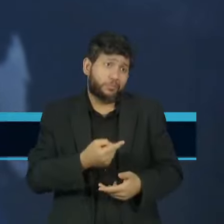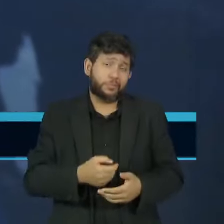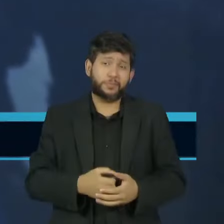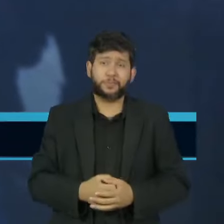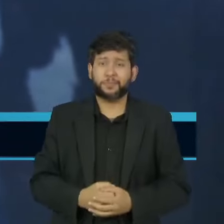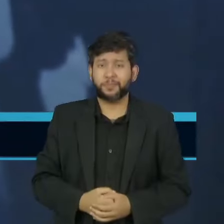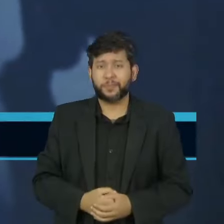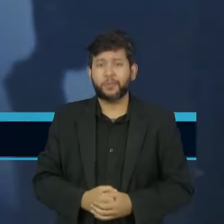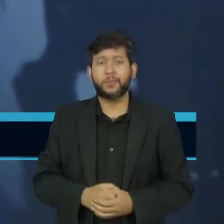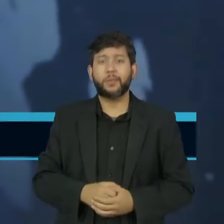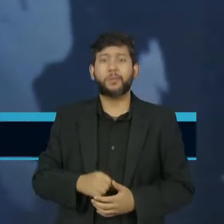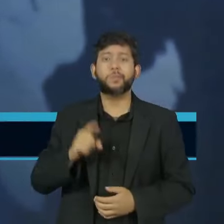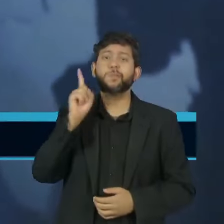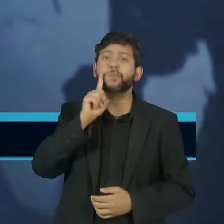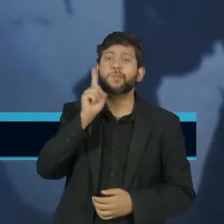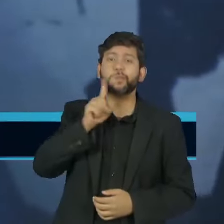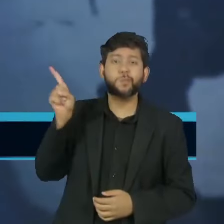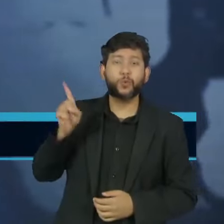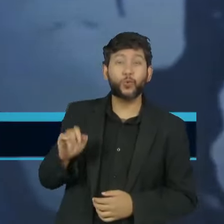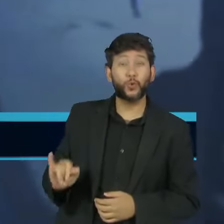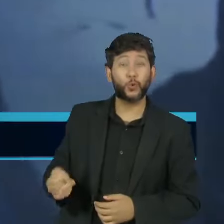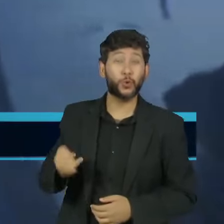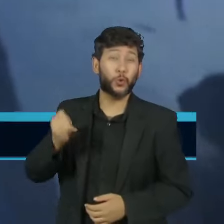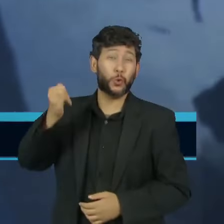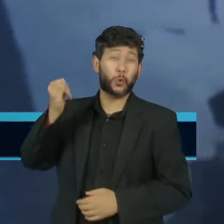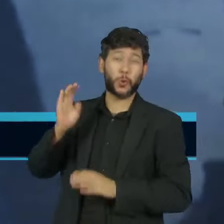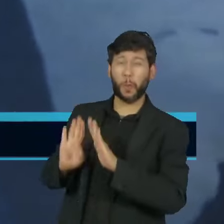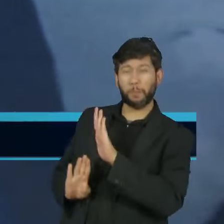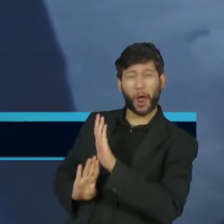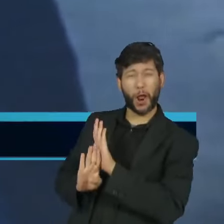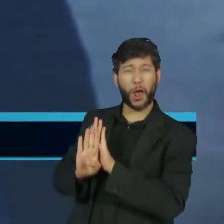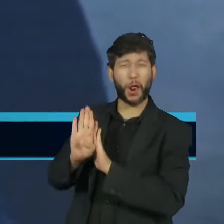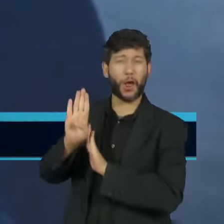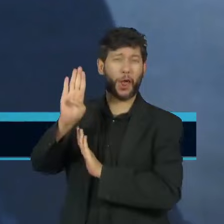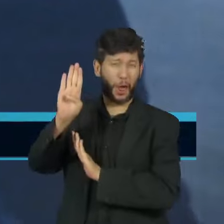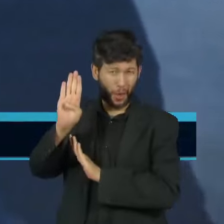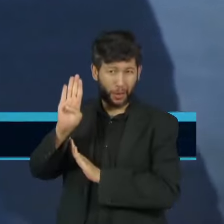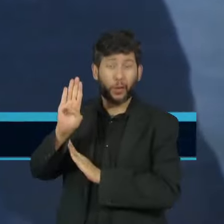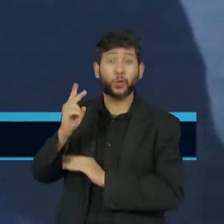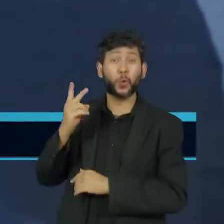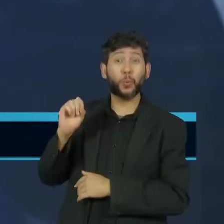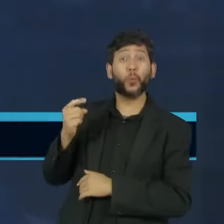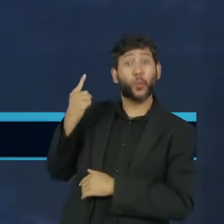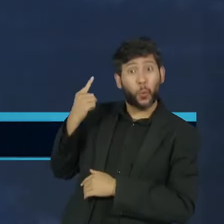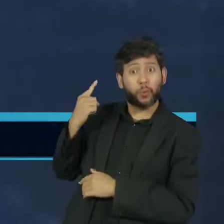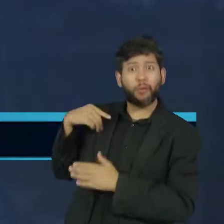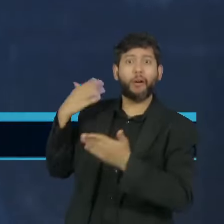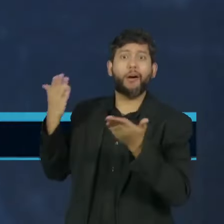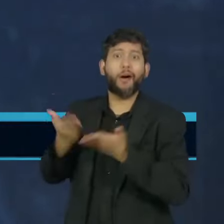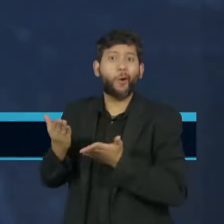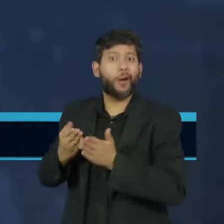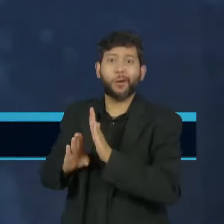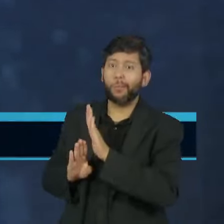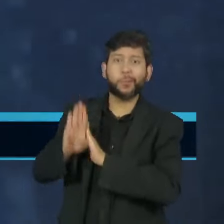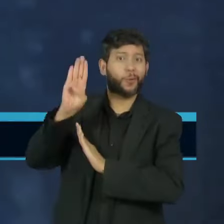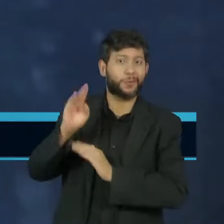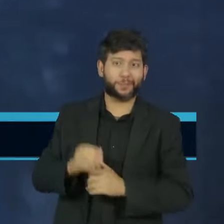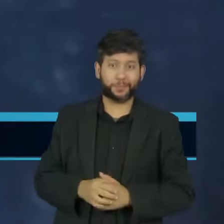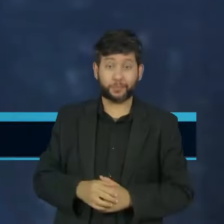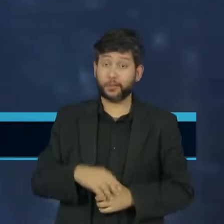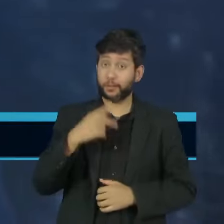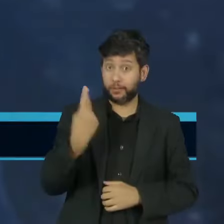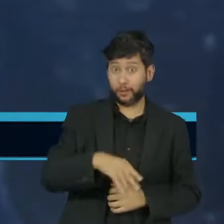E nos Estados Unidos, os juros seguem o maior patamar desde 2001. Aqui no Brasil, como esperado, o Banco Central